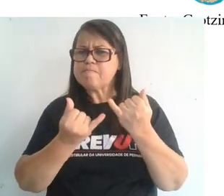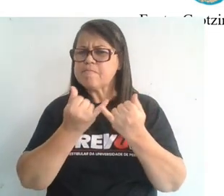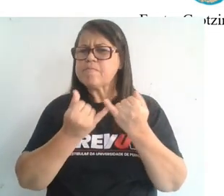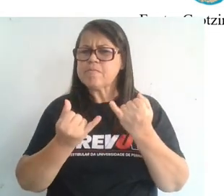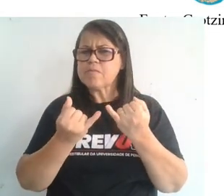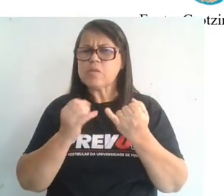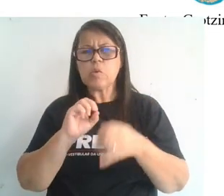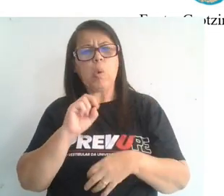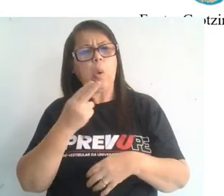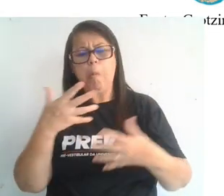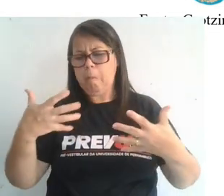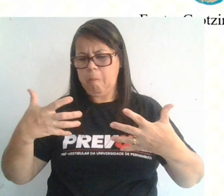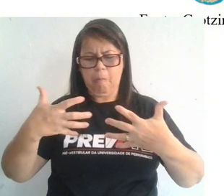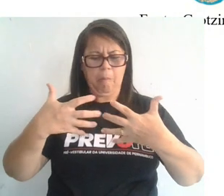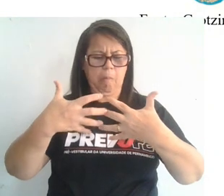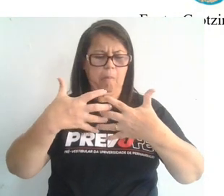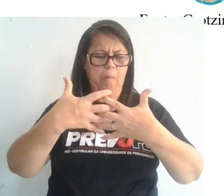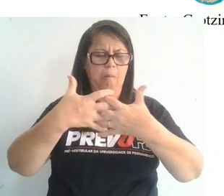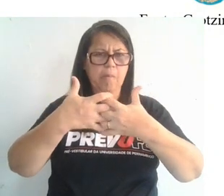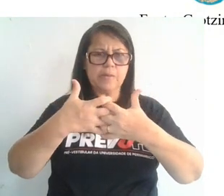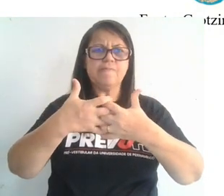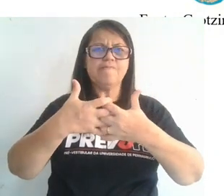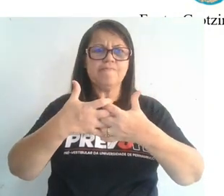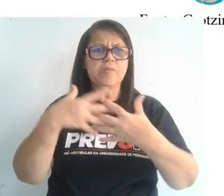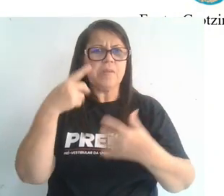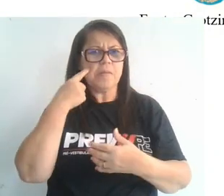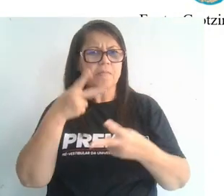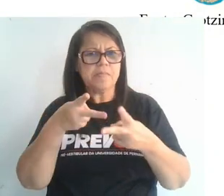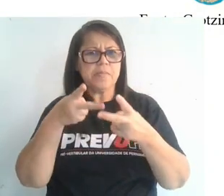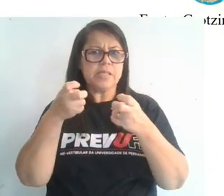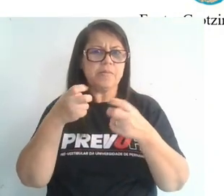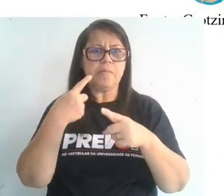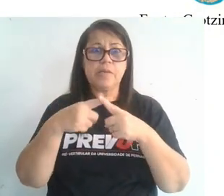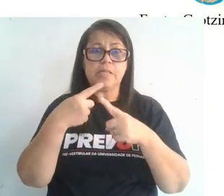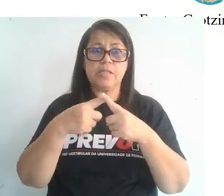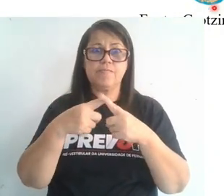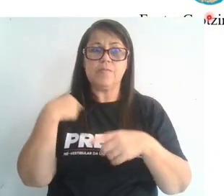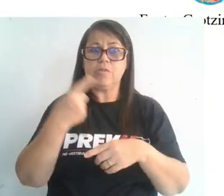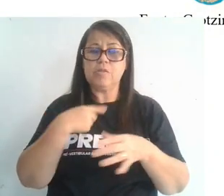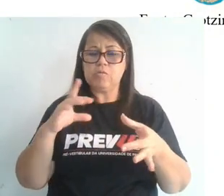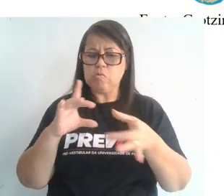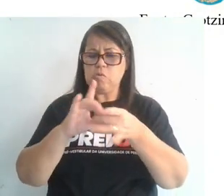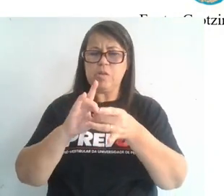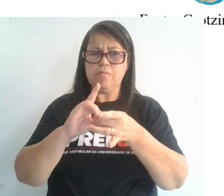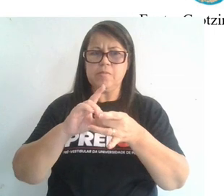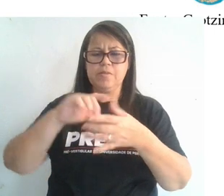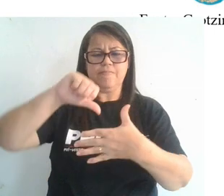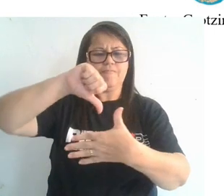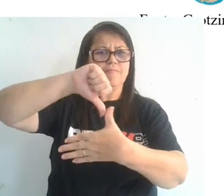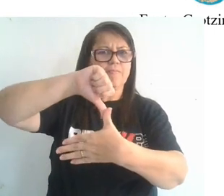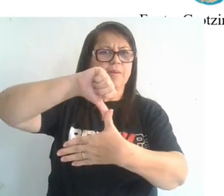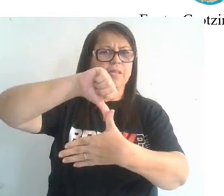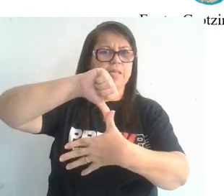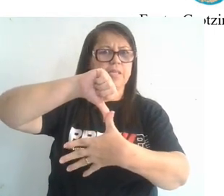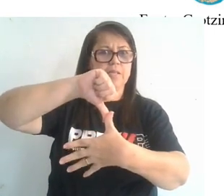encaixe perfeito das linhas de costas. Vejam que se a gente juntar a América do Sul com a